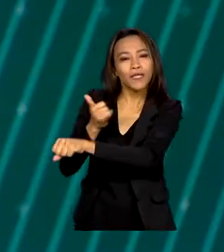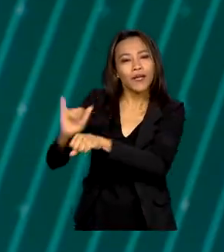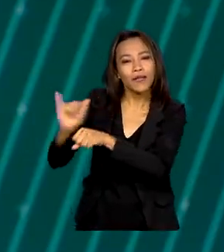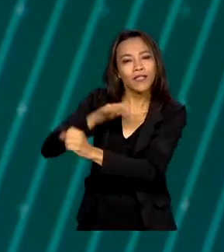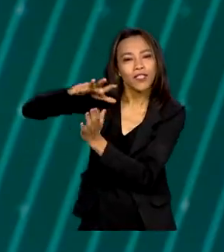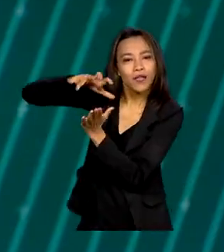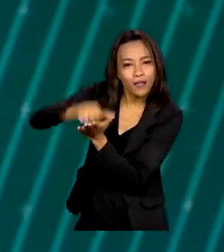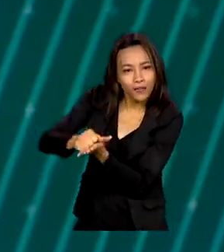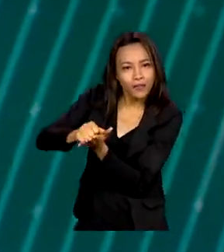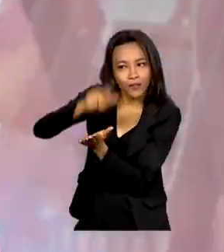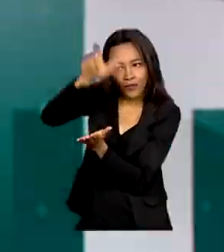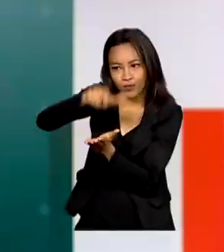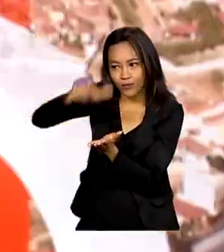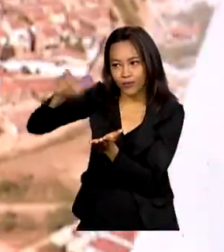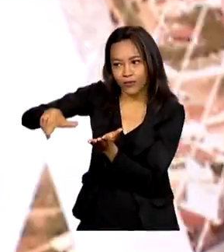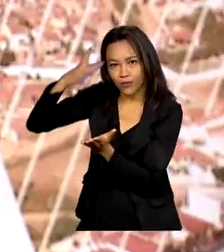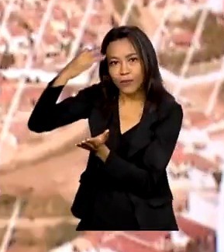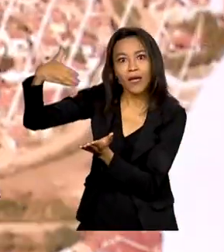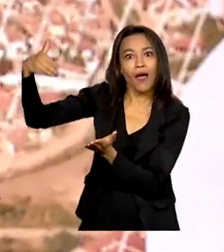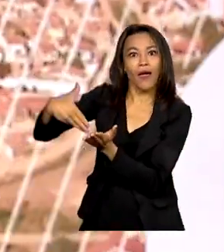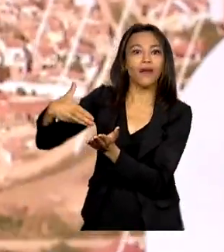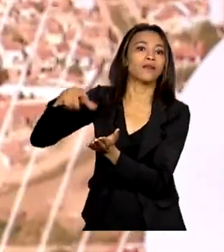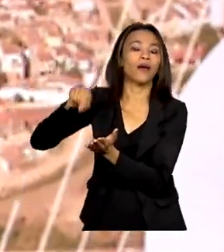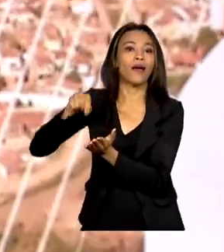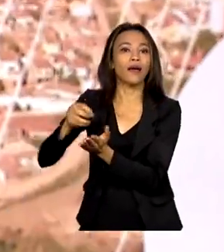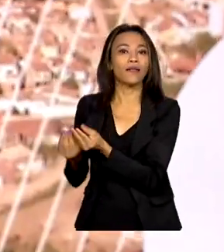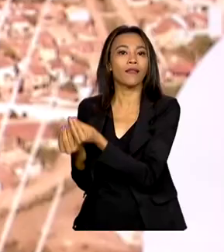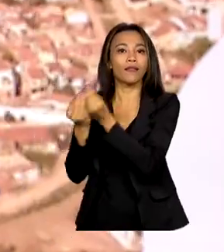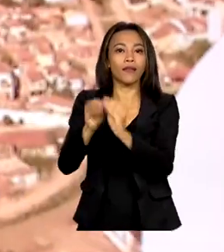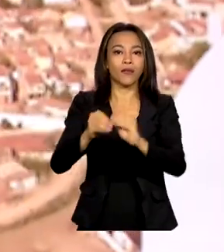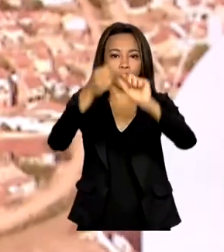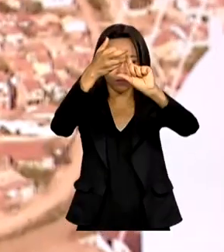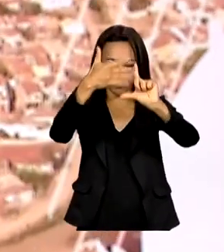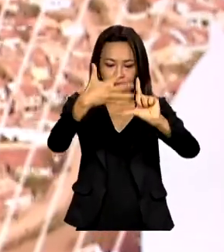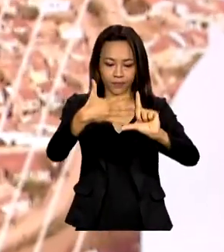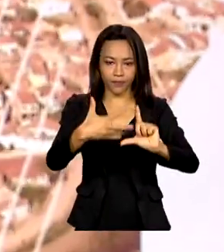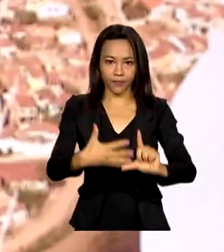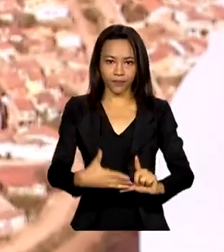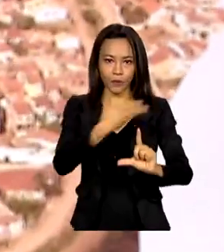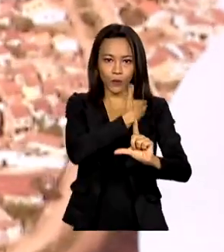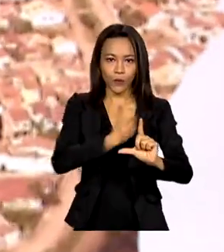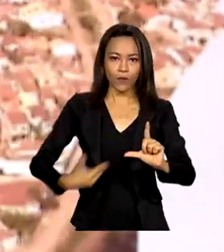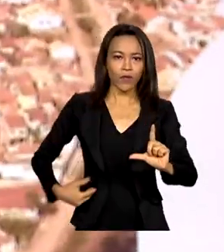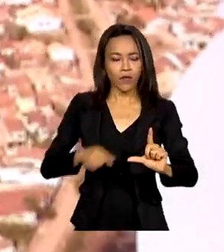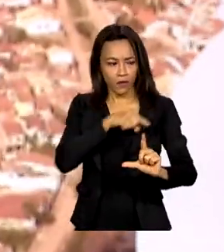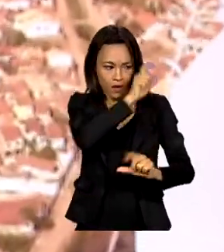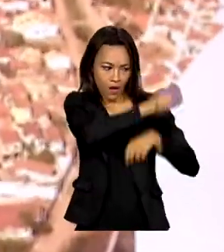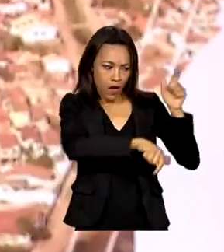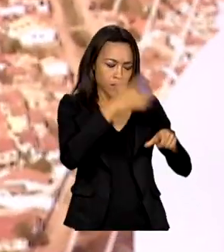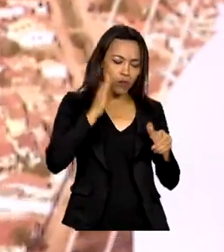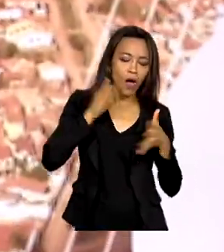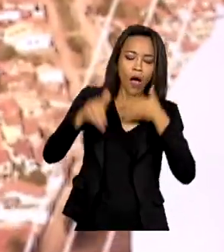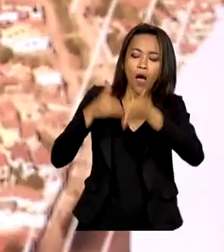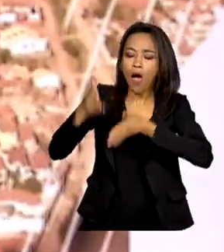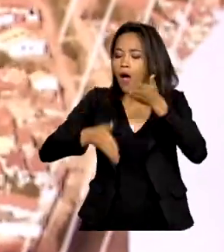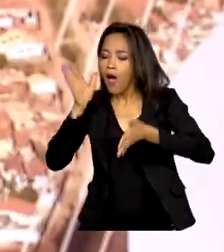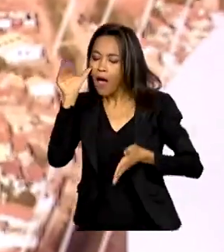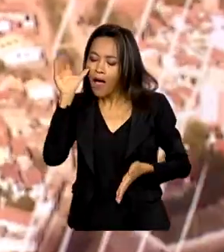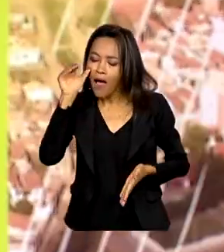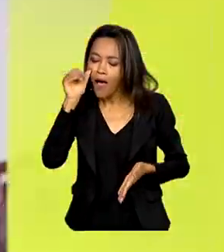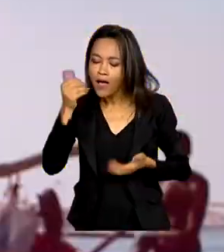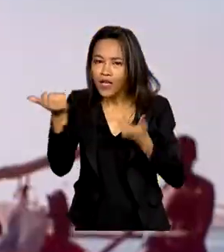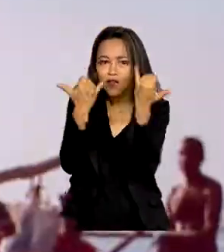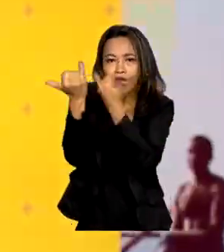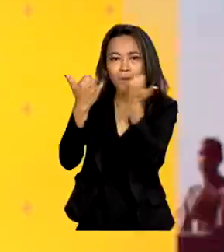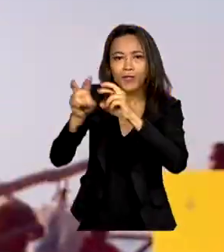ferramenta, que será mais uma funcionalidade da plataforma gov.br, vai permitir ao cidadão acessar informações qualificadas